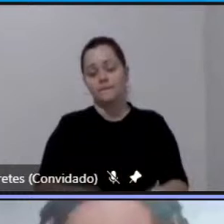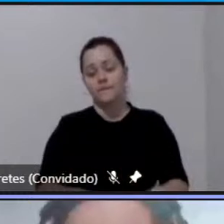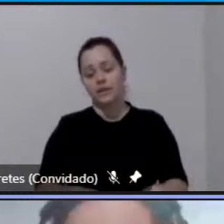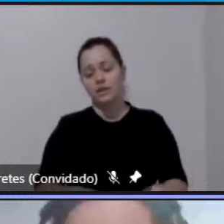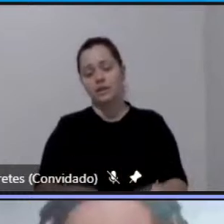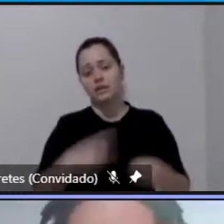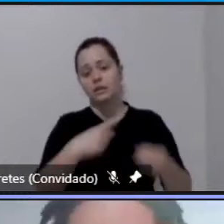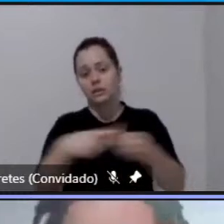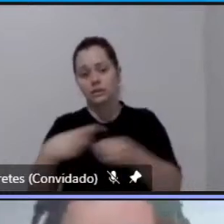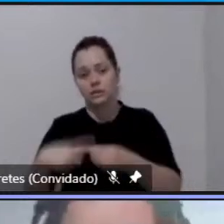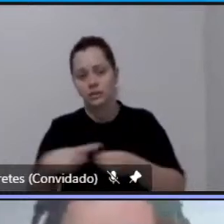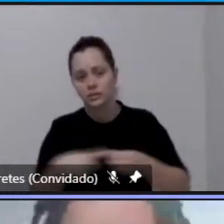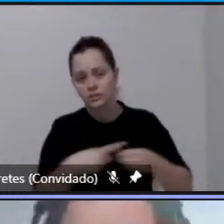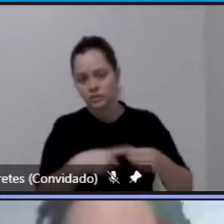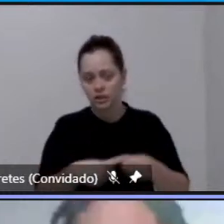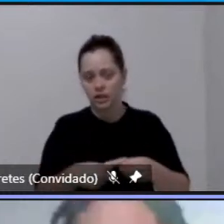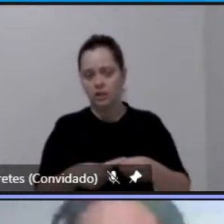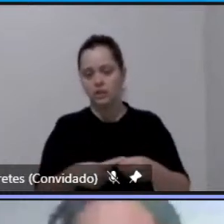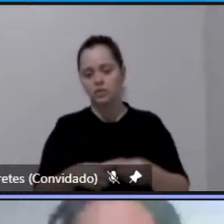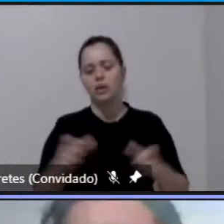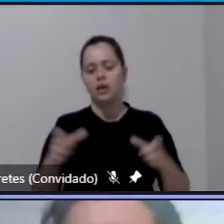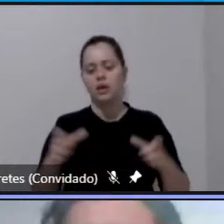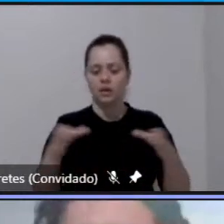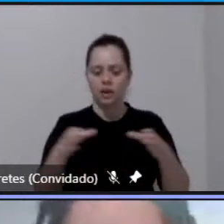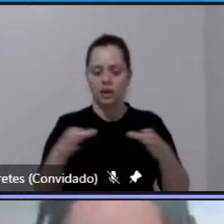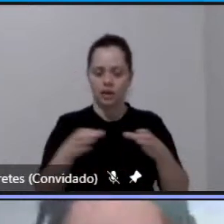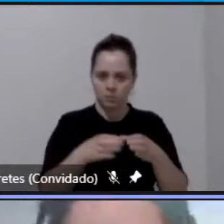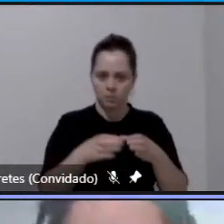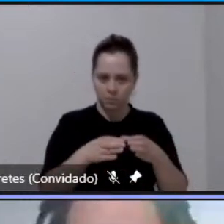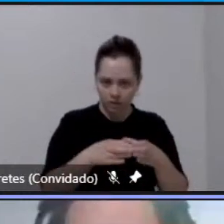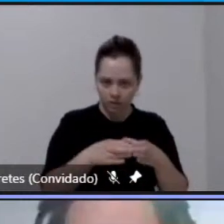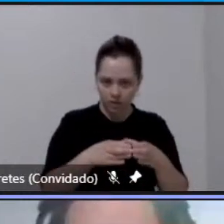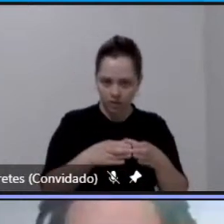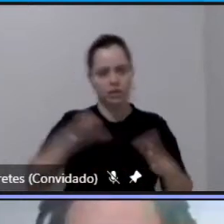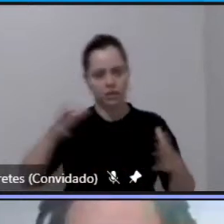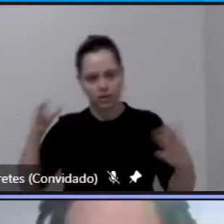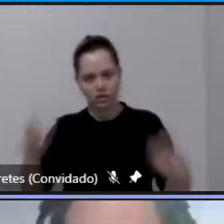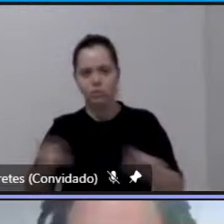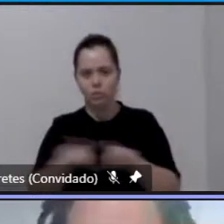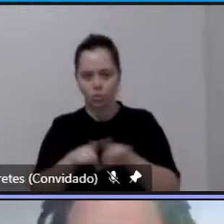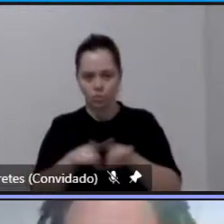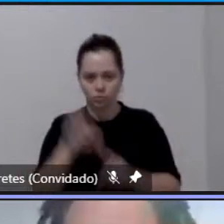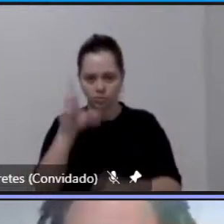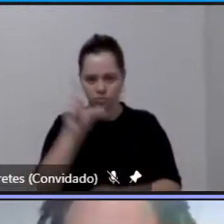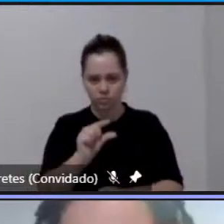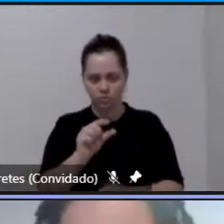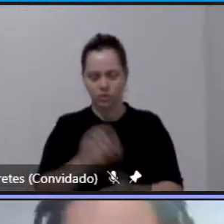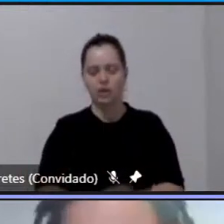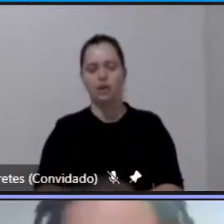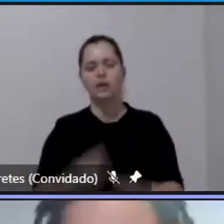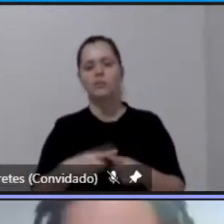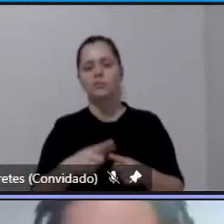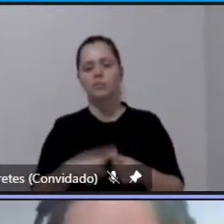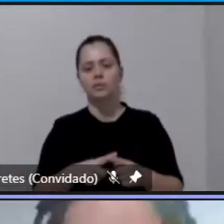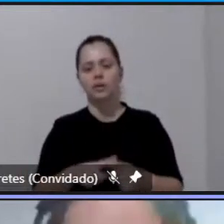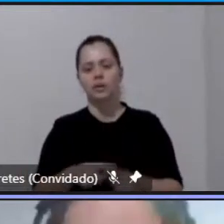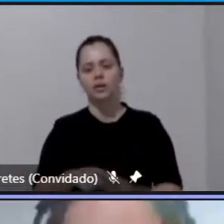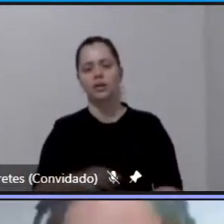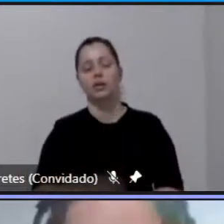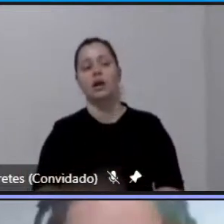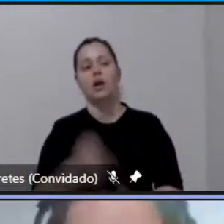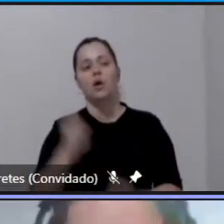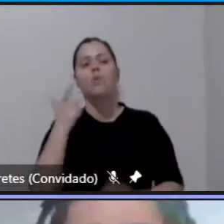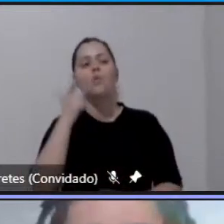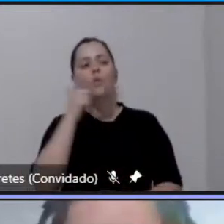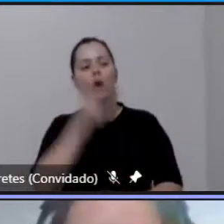das sub-regiões então se a gente prestar atenção nos traçados e observar quem tem noção da